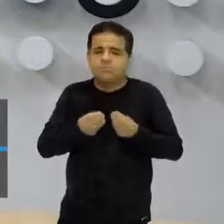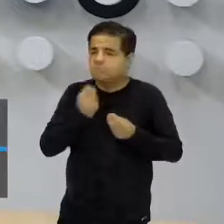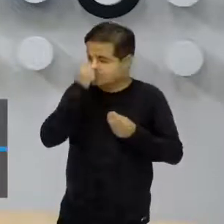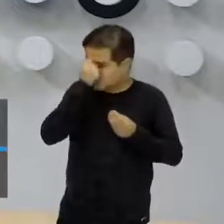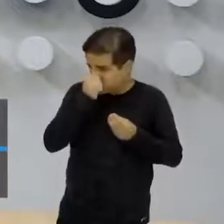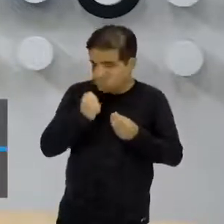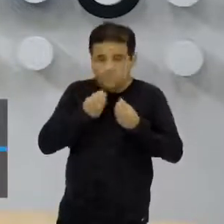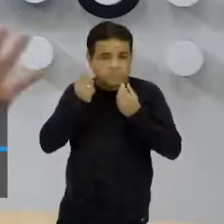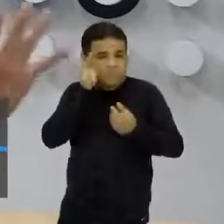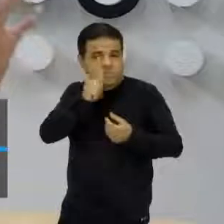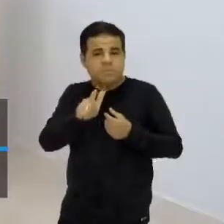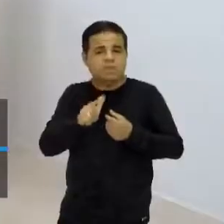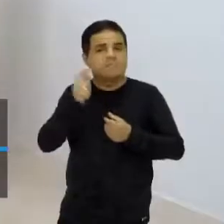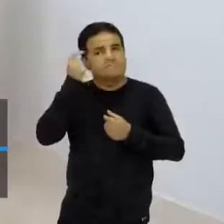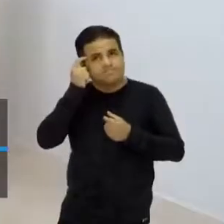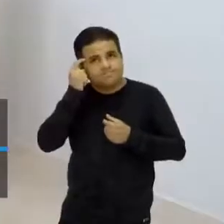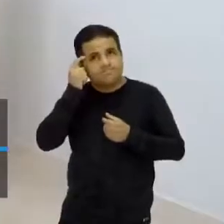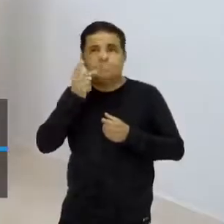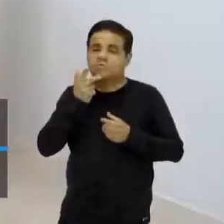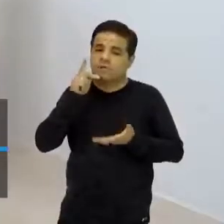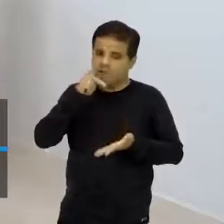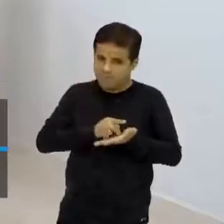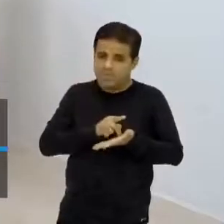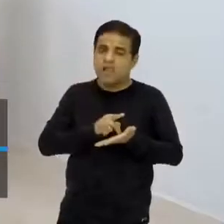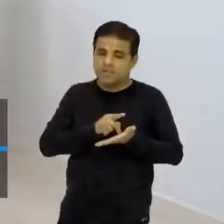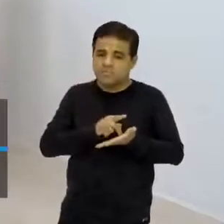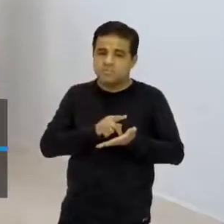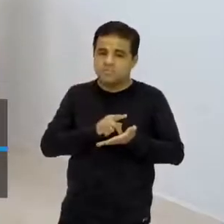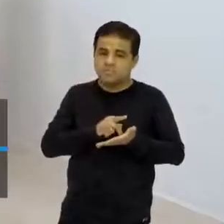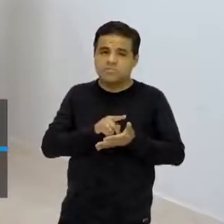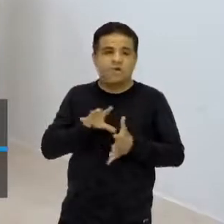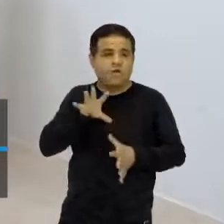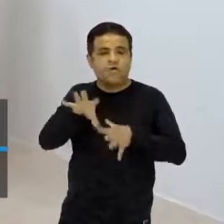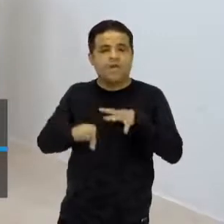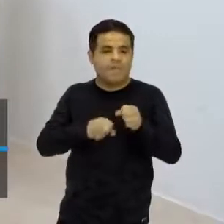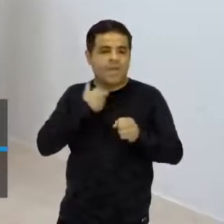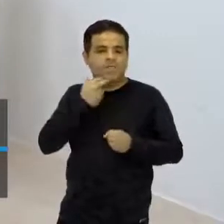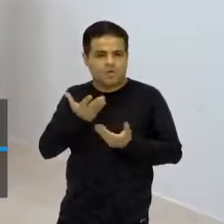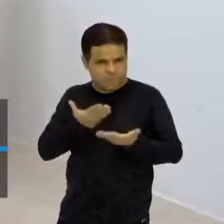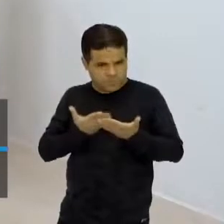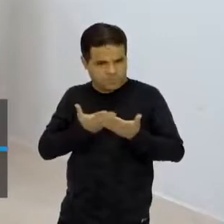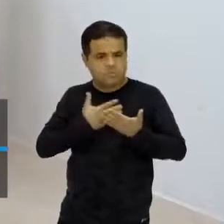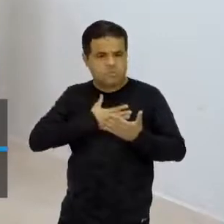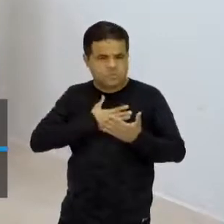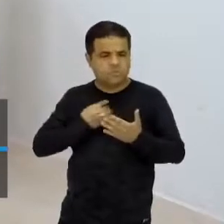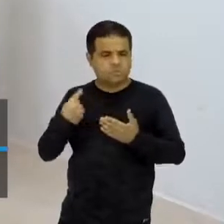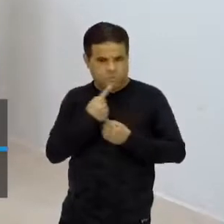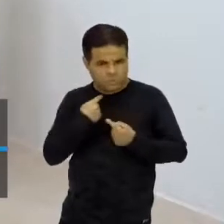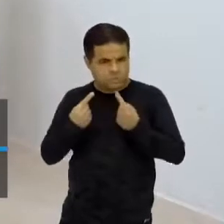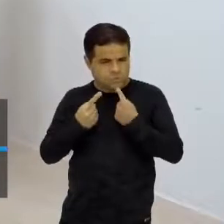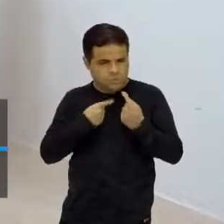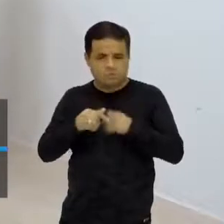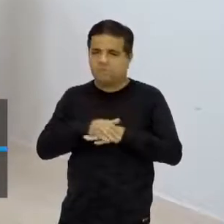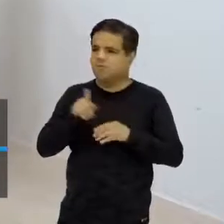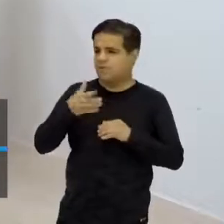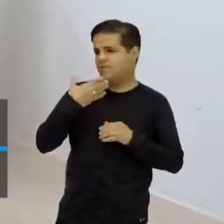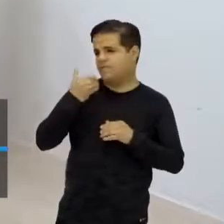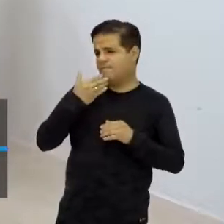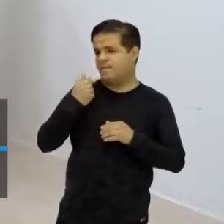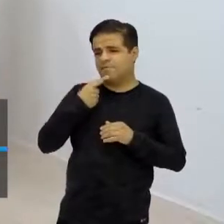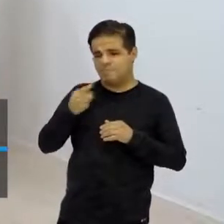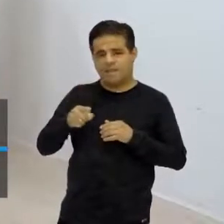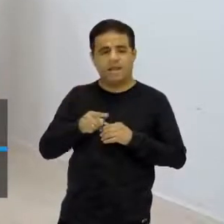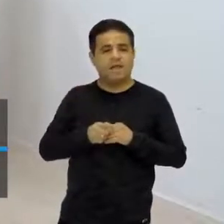consegue isso? Porque assim, vou ser bem sincera com você, professora. Vou aqui pegar a voz dos meus estudantes falando comigo. sim. Pra você é fácil falar,